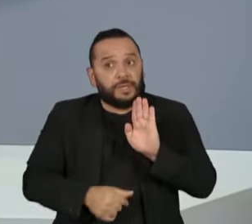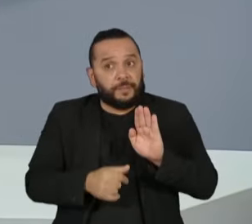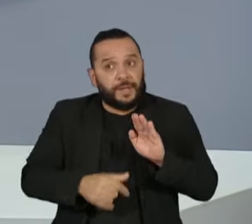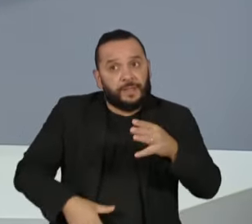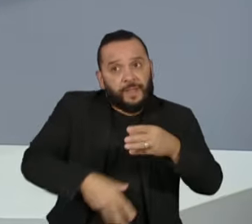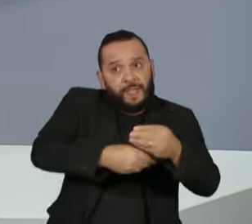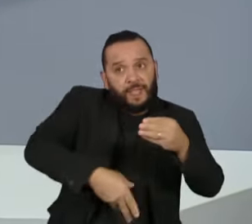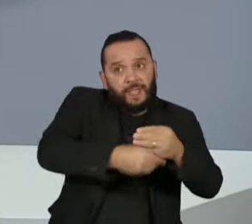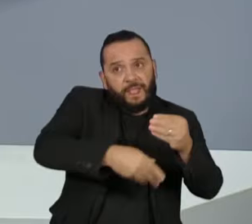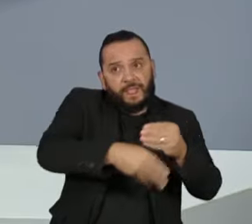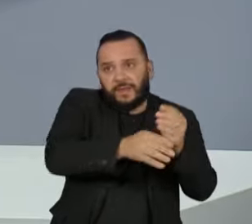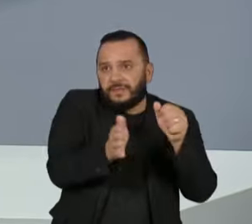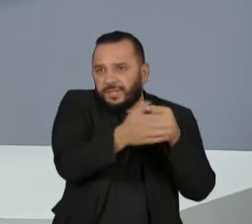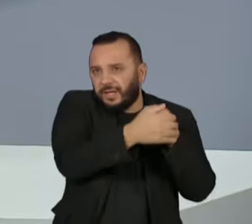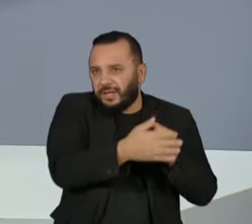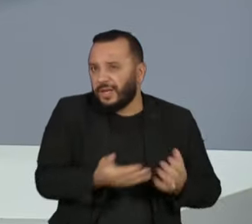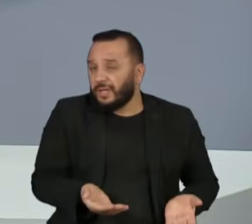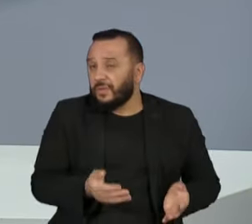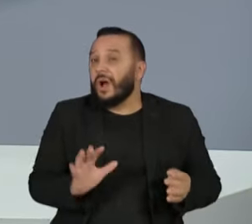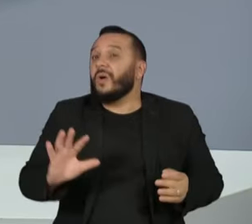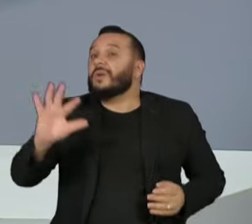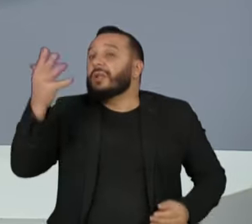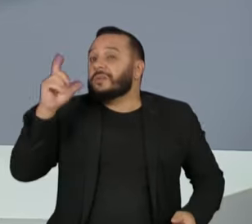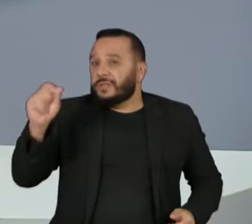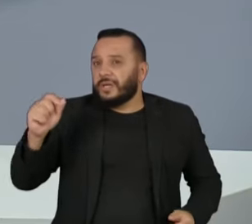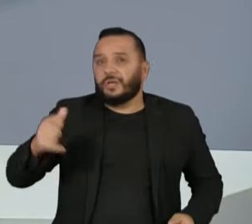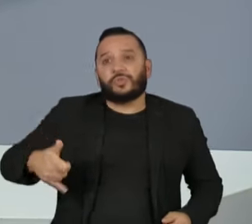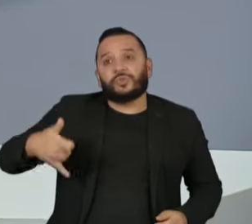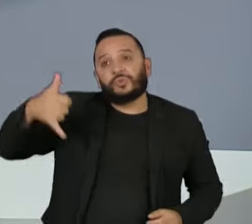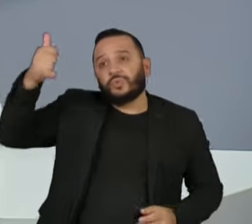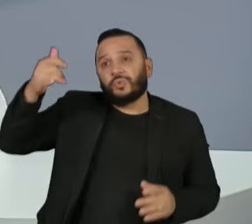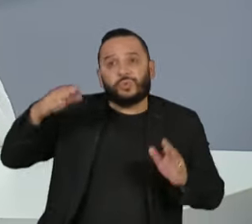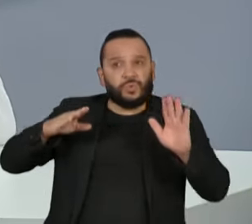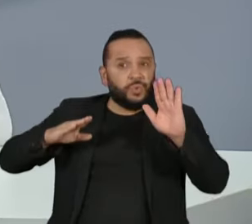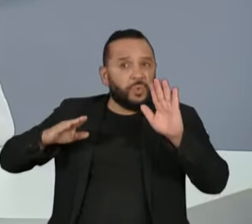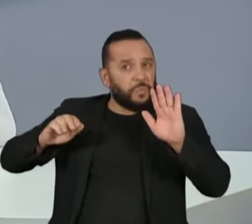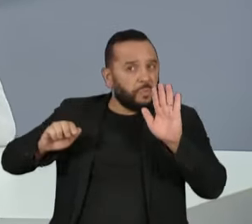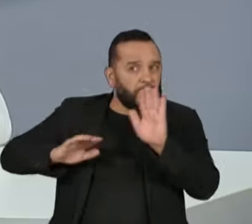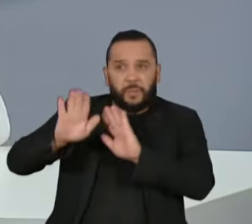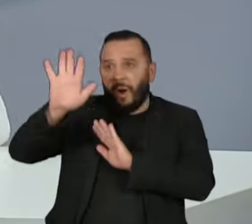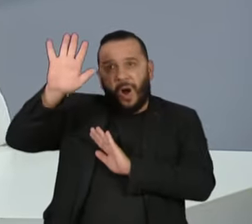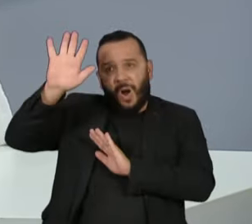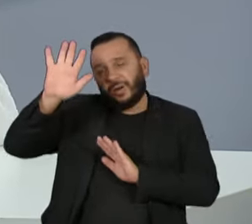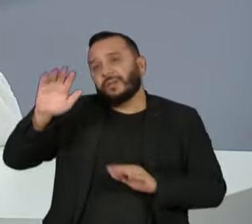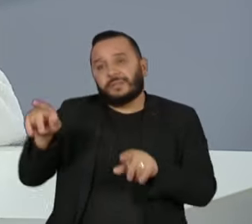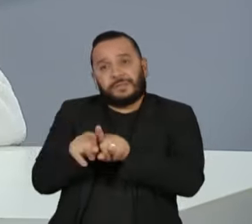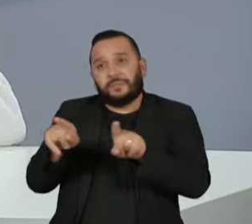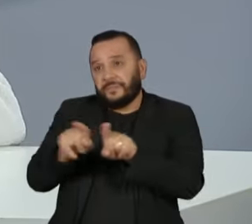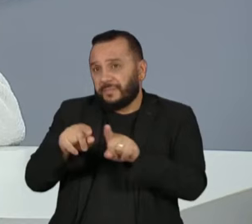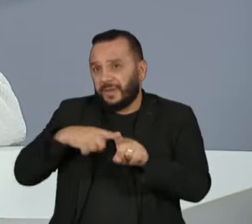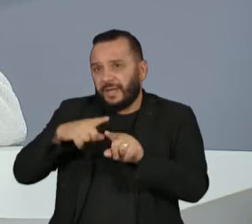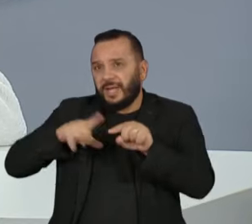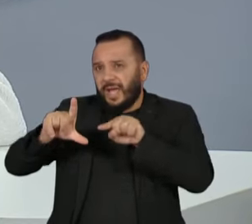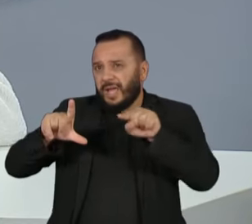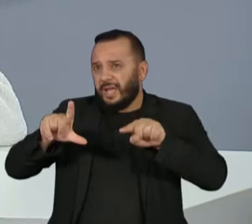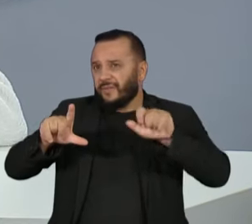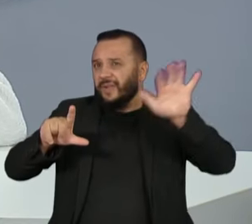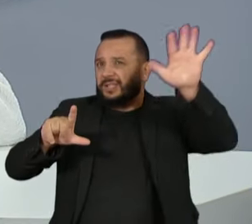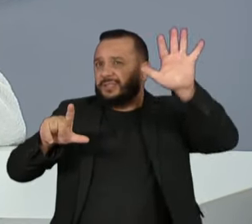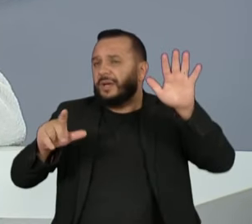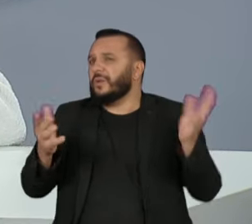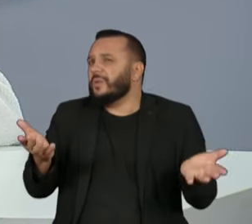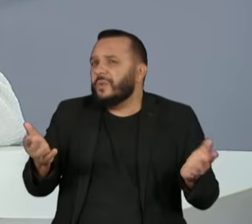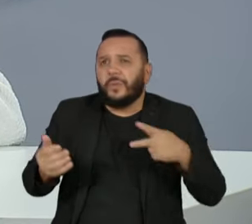acaba acontecendo é juros altos e mais a inflação. O governo Dilma não trouxe um aprendizado para o PT, senador?